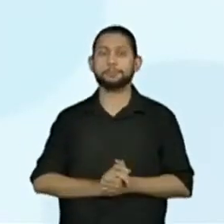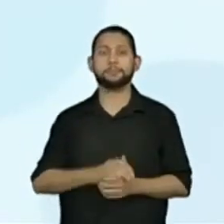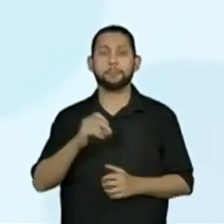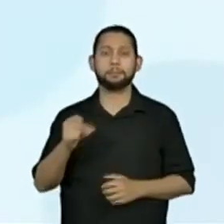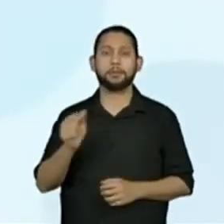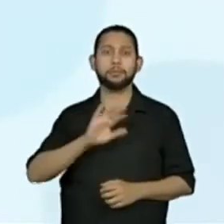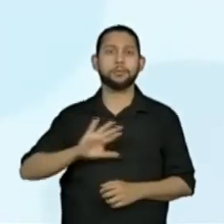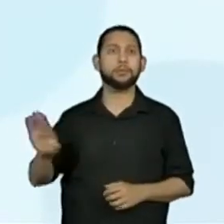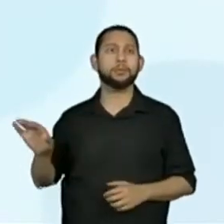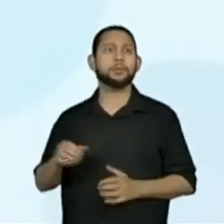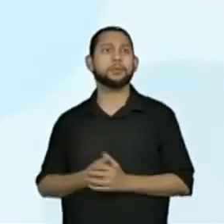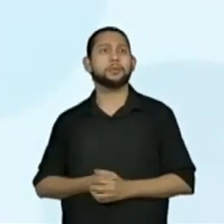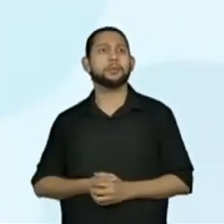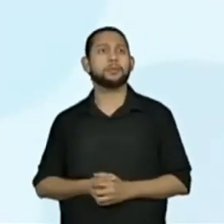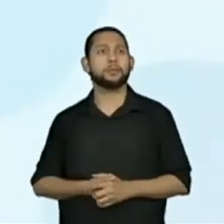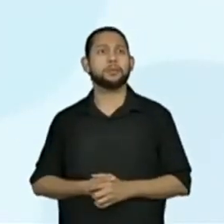seguinte.